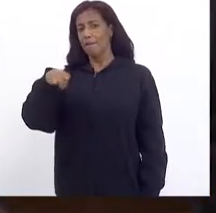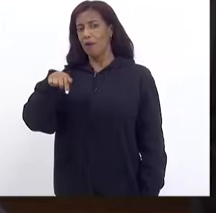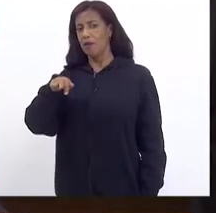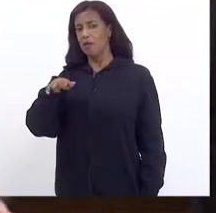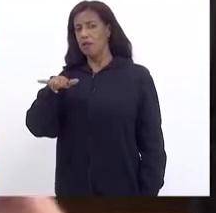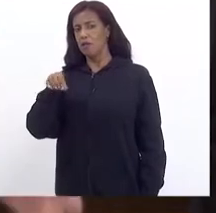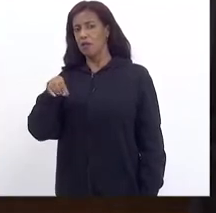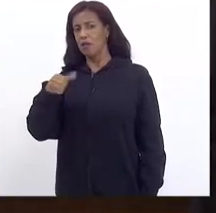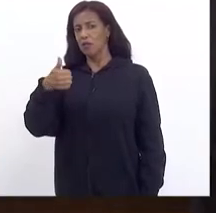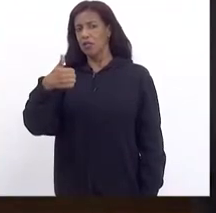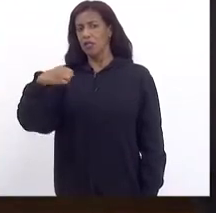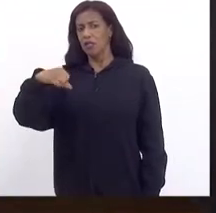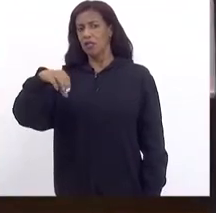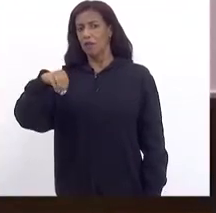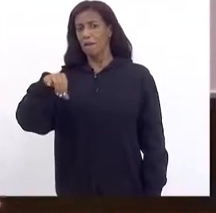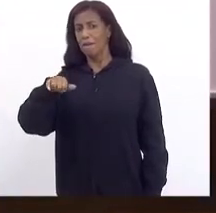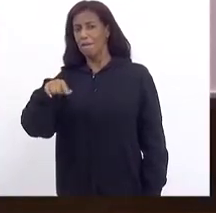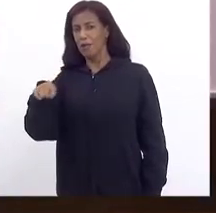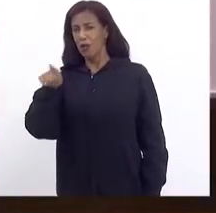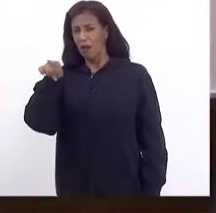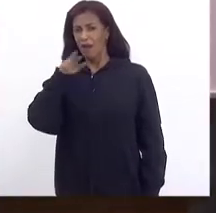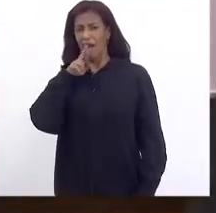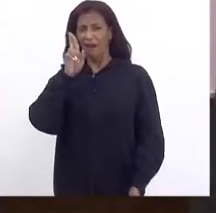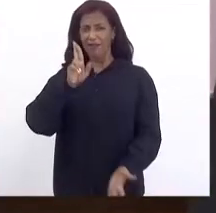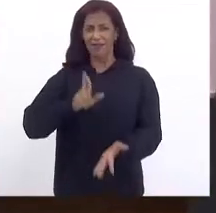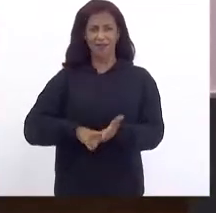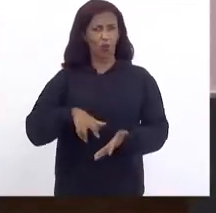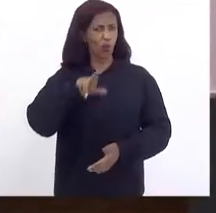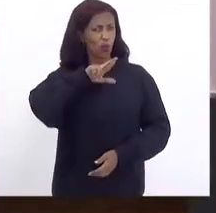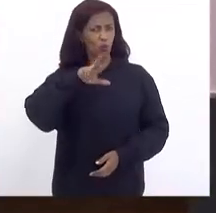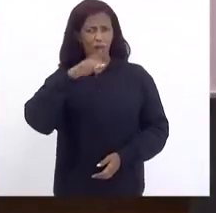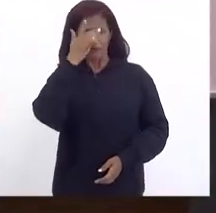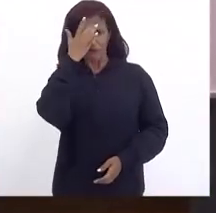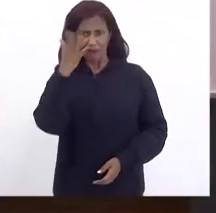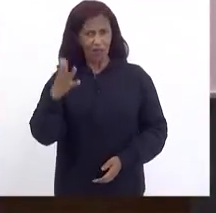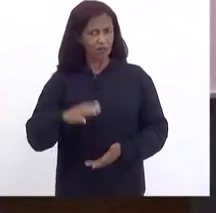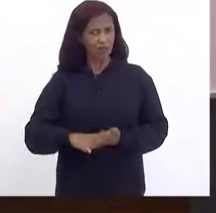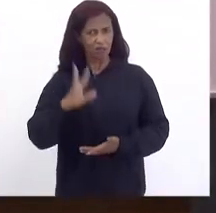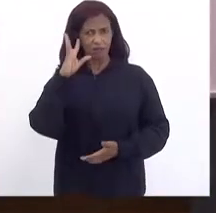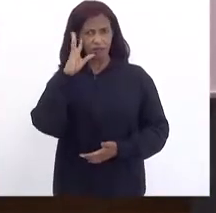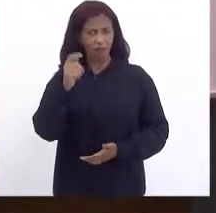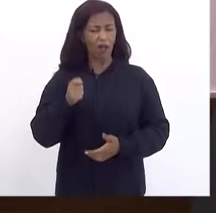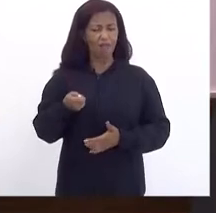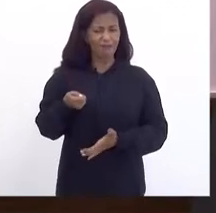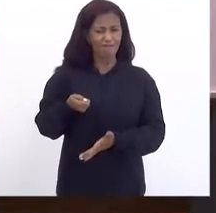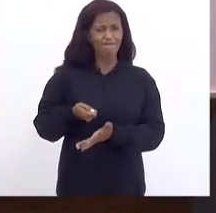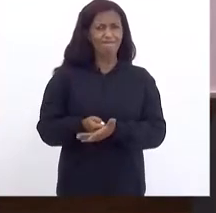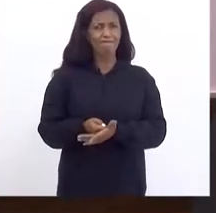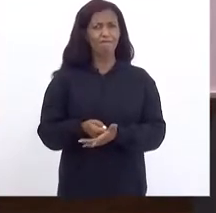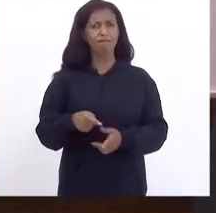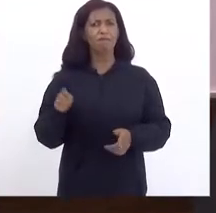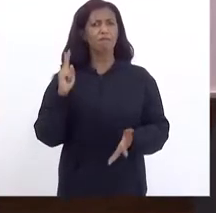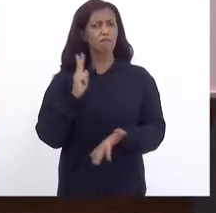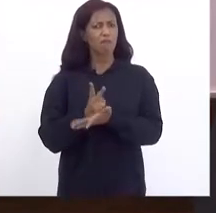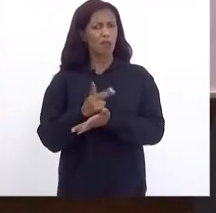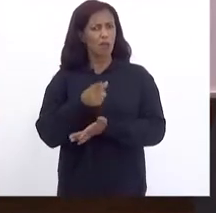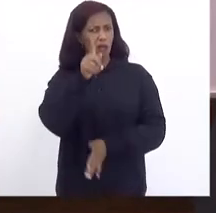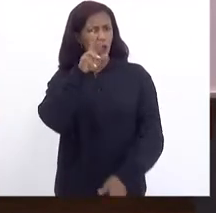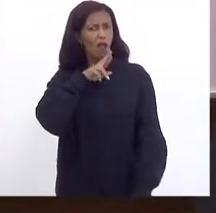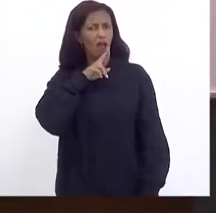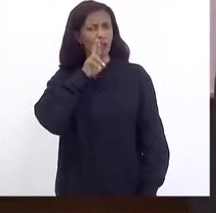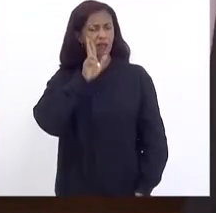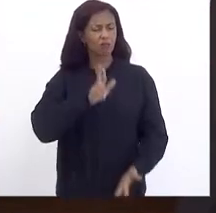sério O senhor tem toda A razão Não é de fácil solução Mas é um problema sério Tem que apertar Escrever ela mesmo O tem razão